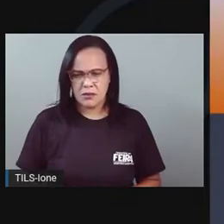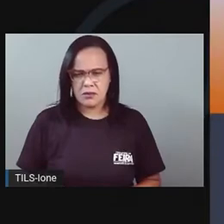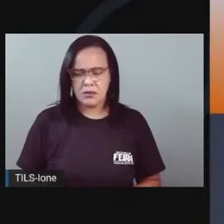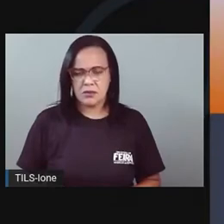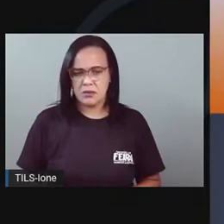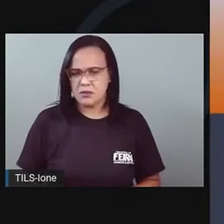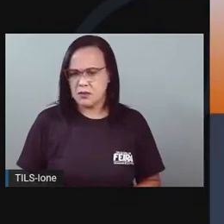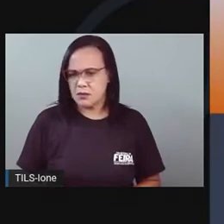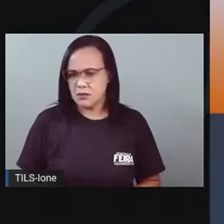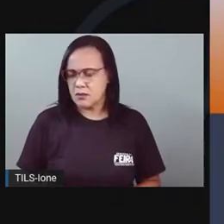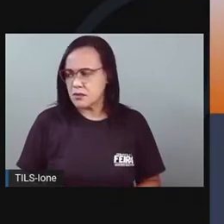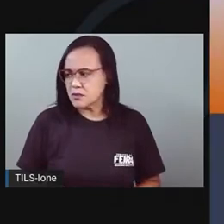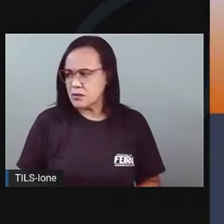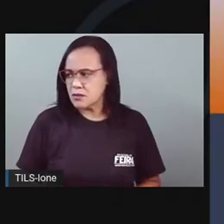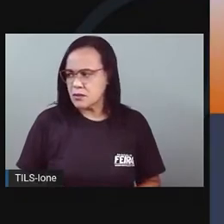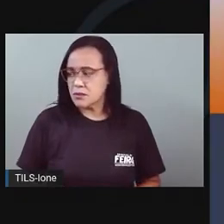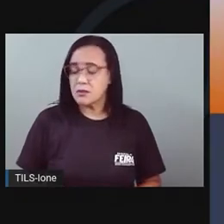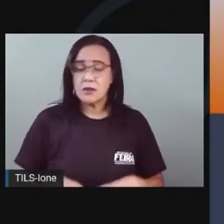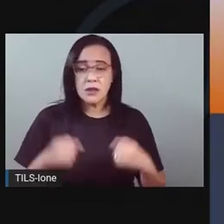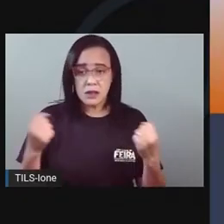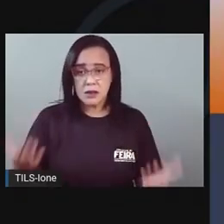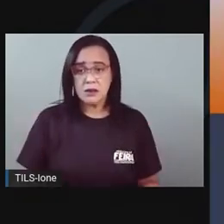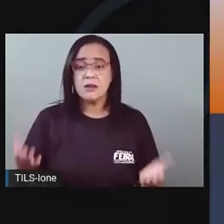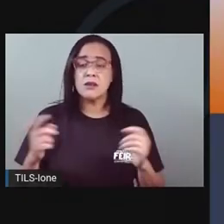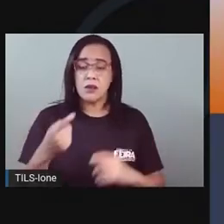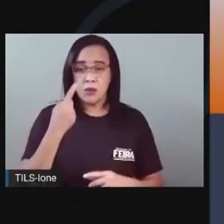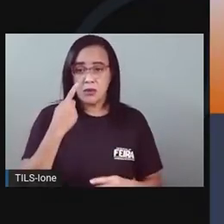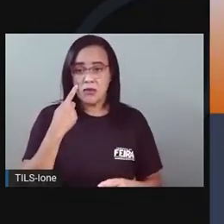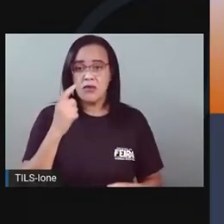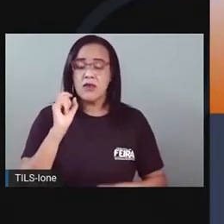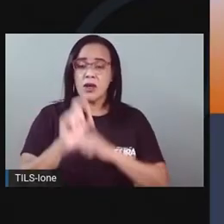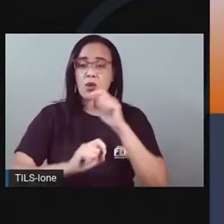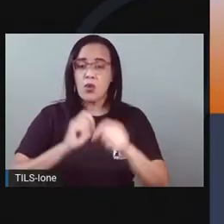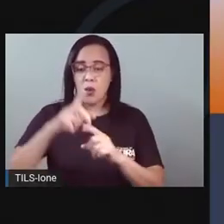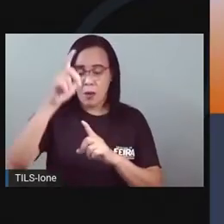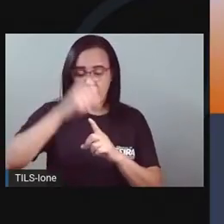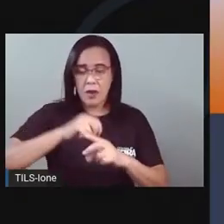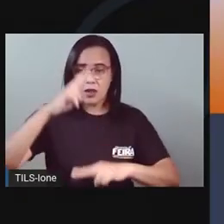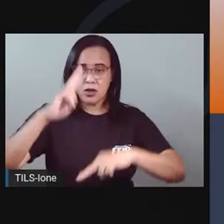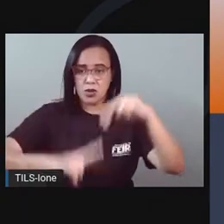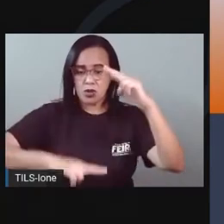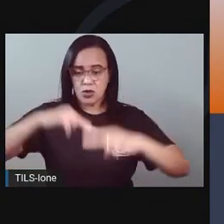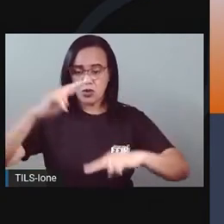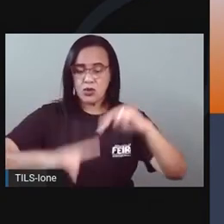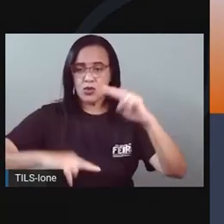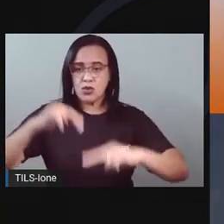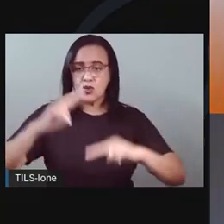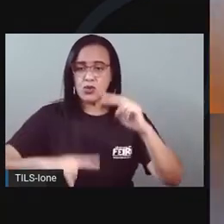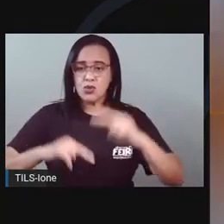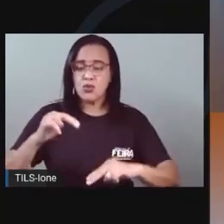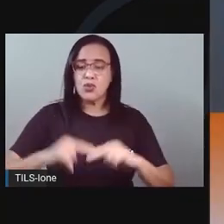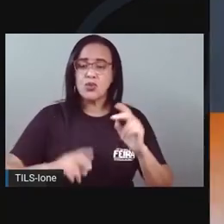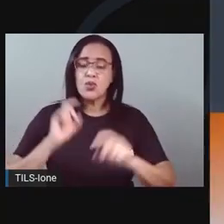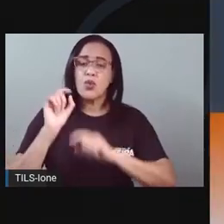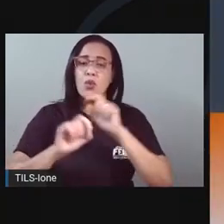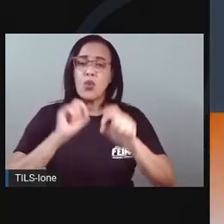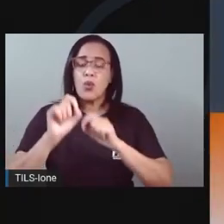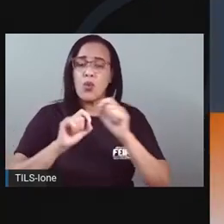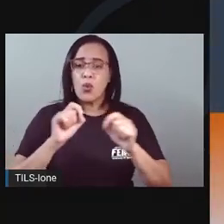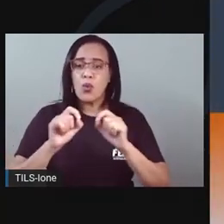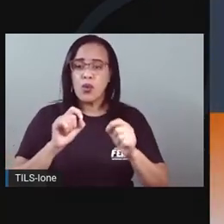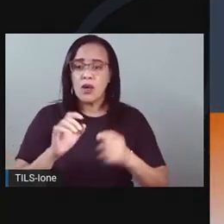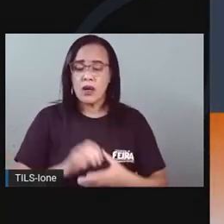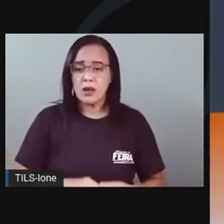Podemos ver que no mês de junho, um habitante que reside sob o Trópico de Câncer tem o Sol sobre sua cabeça ao meio